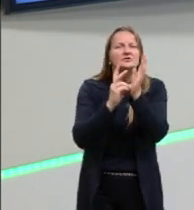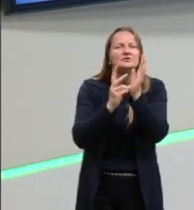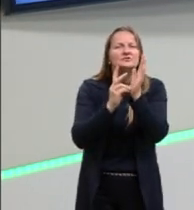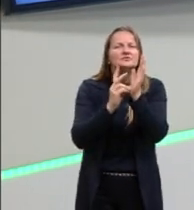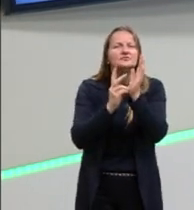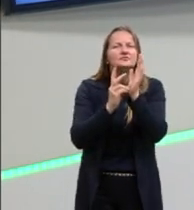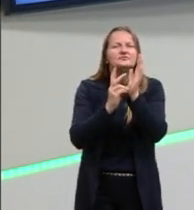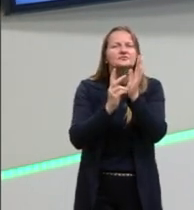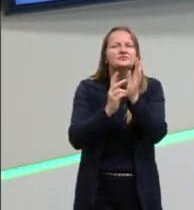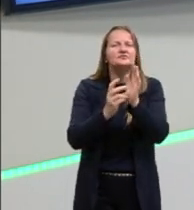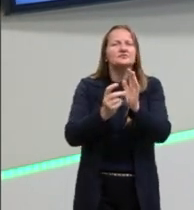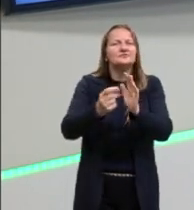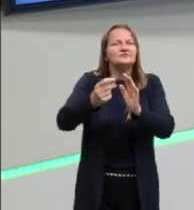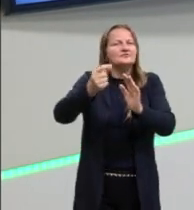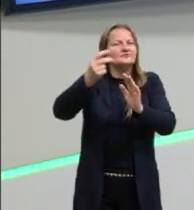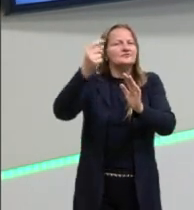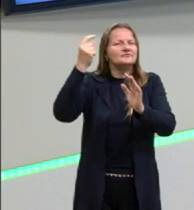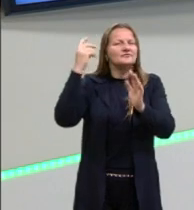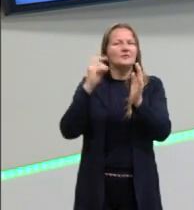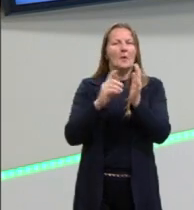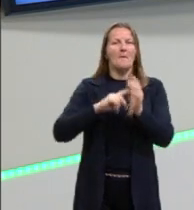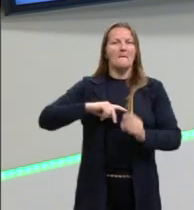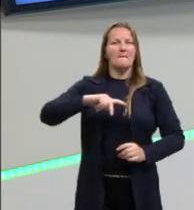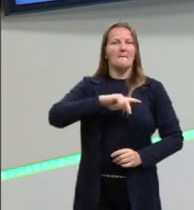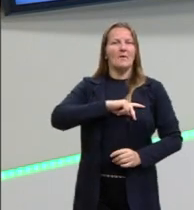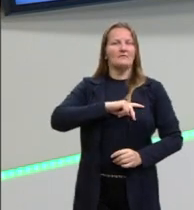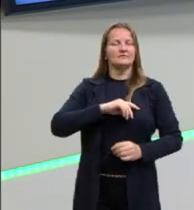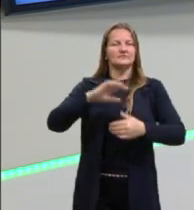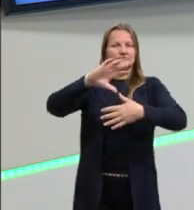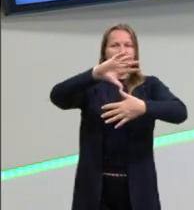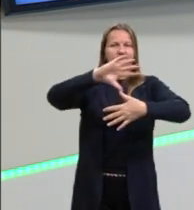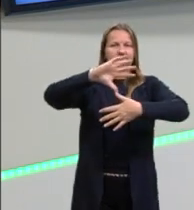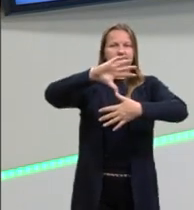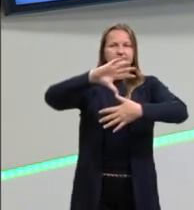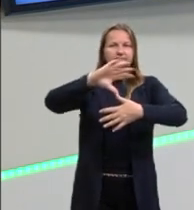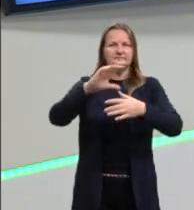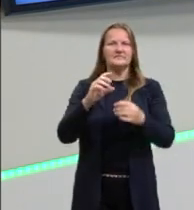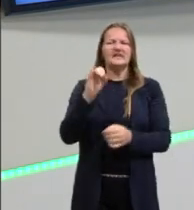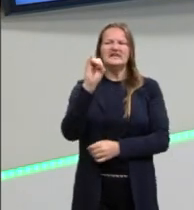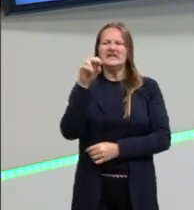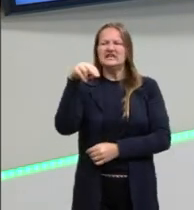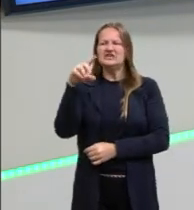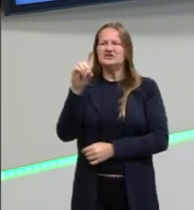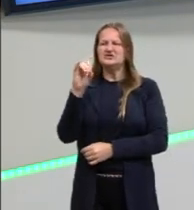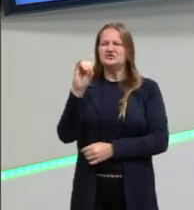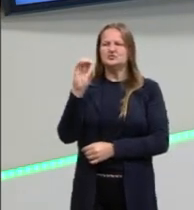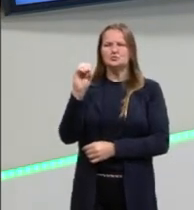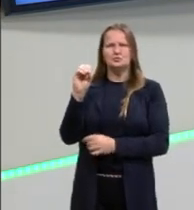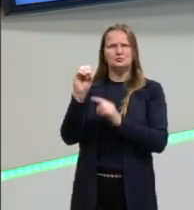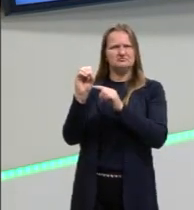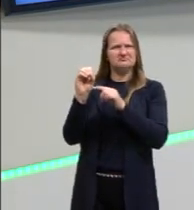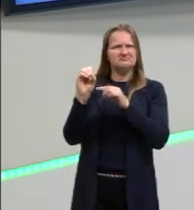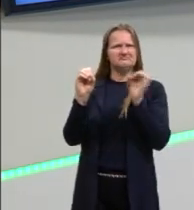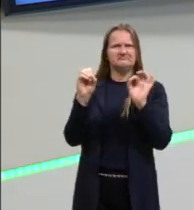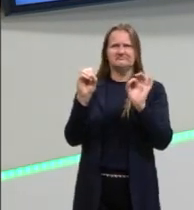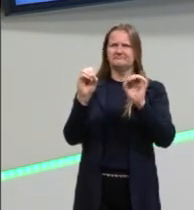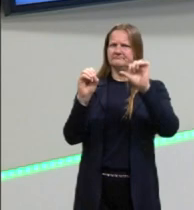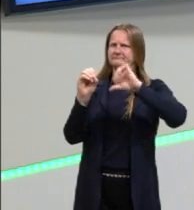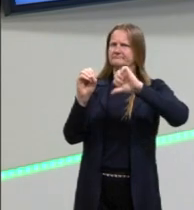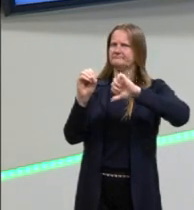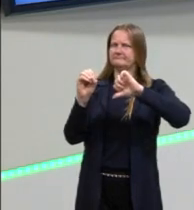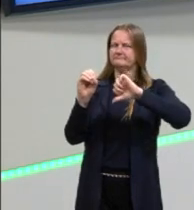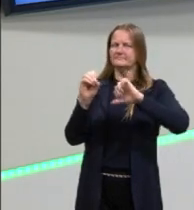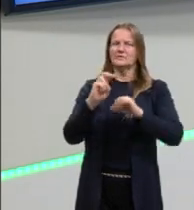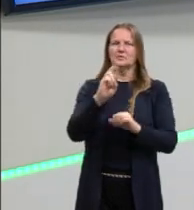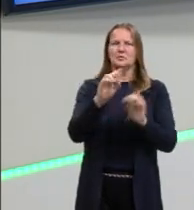Nós tratamos como povos ameríndios e não como índio, que foi o nome dado ao colonizador que achou que estava